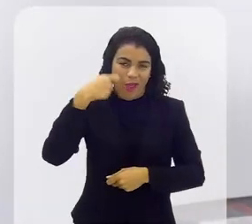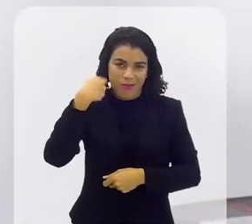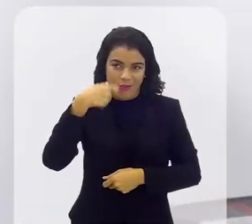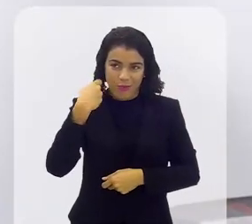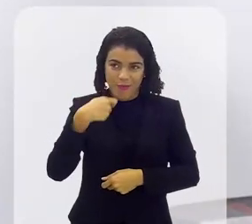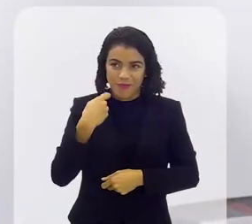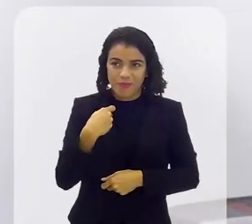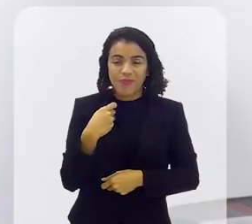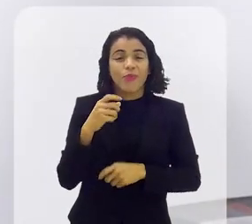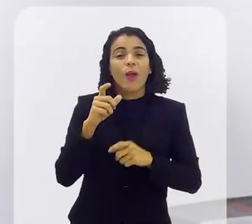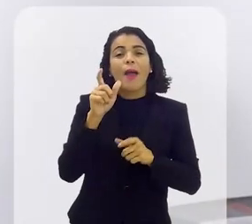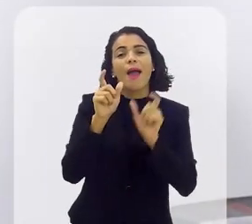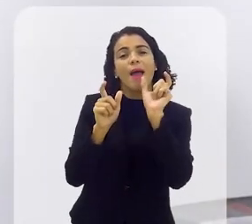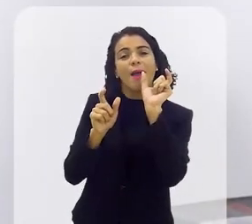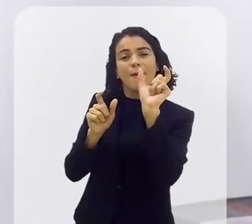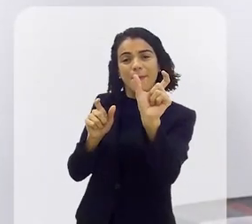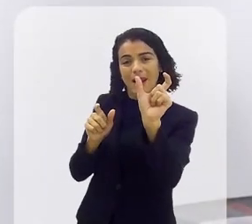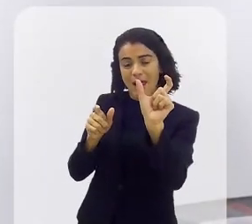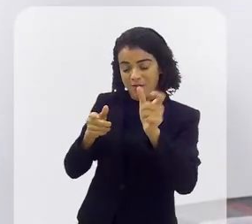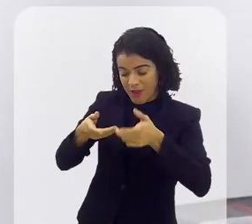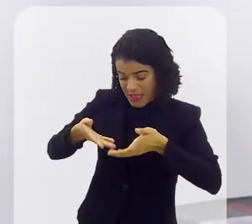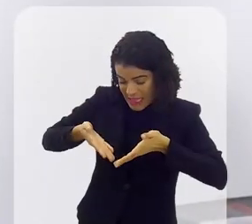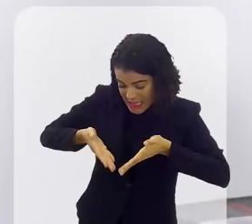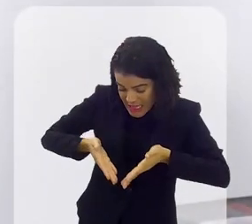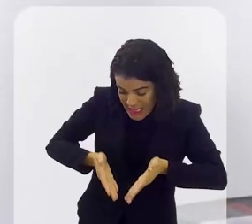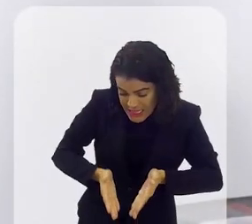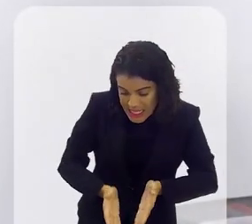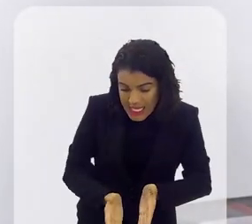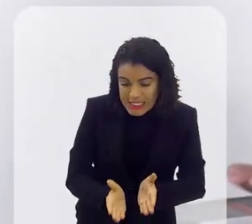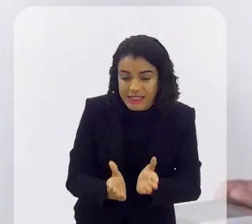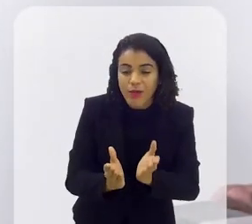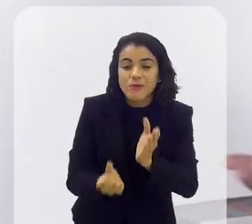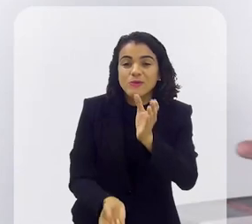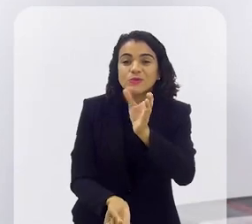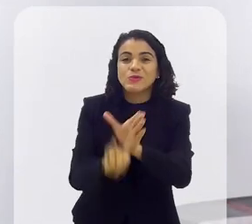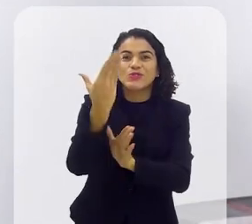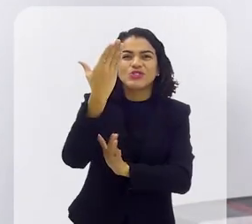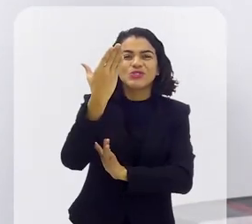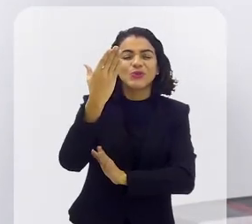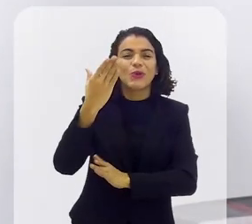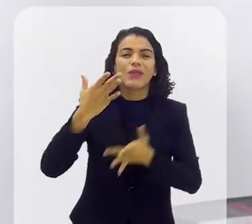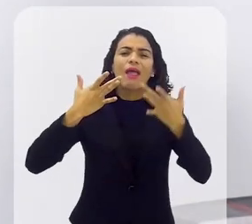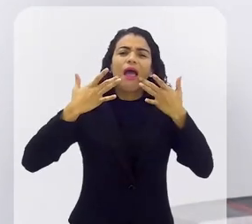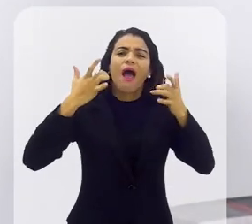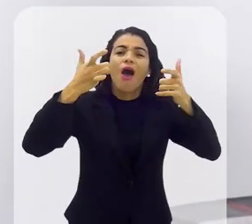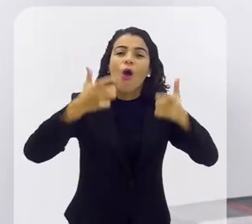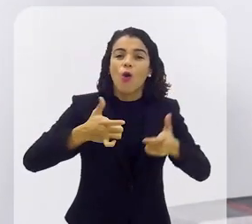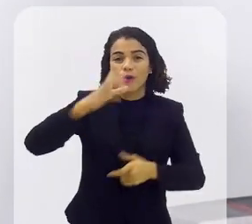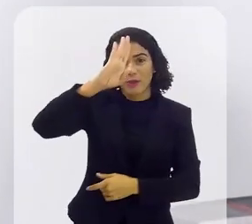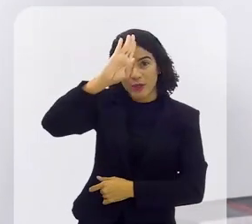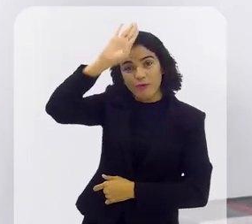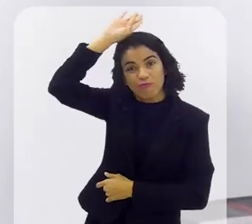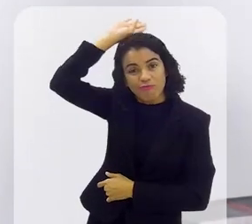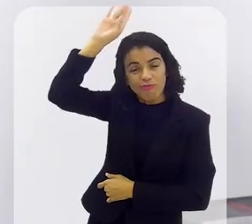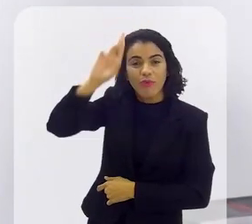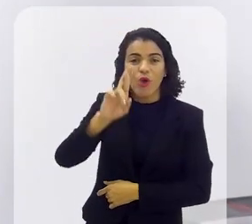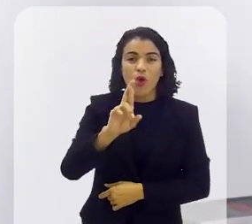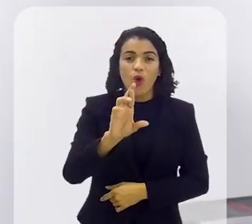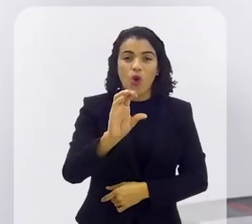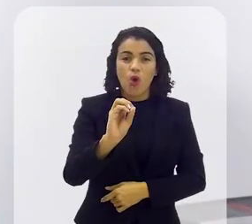isso o nascedor do teatro ter sido Roma Roma e ter sido dentro